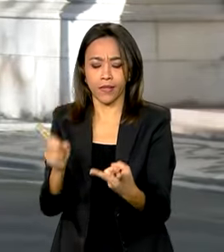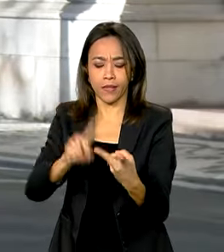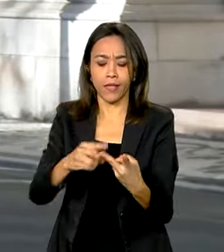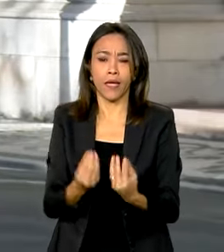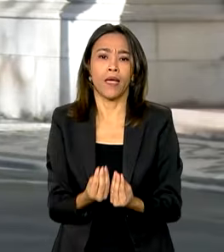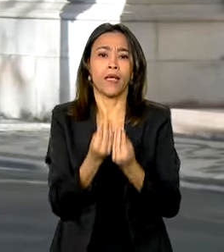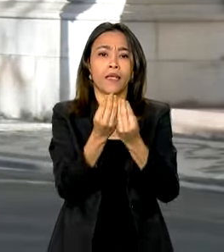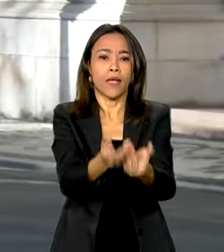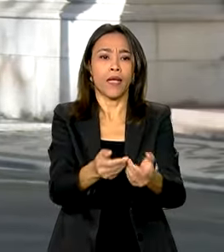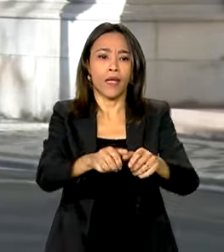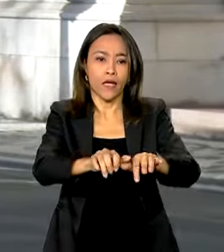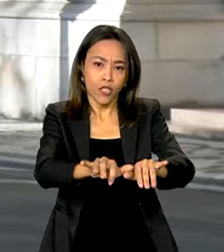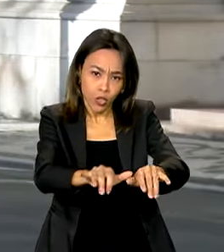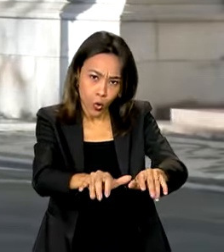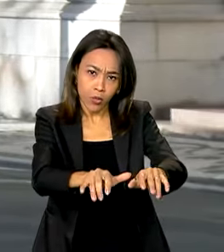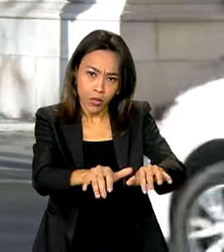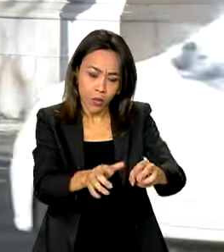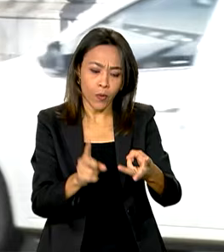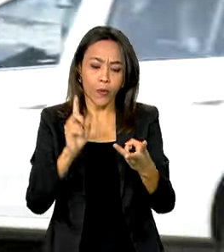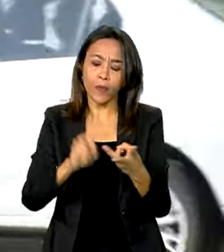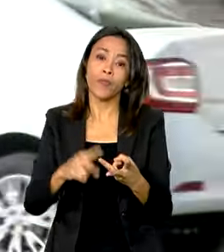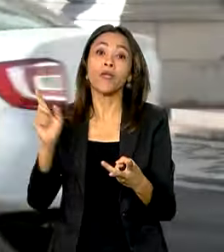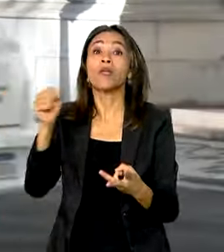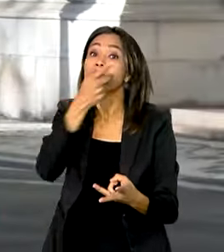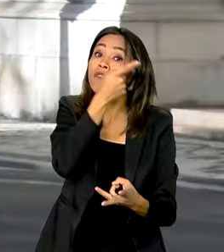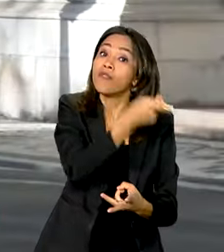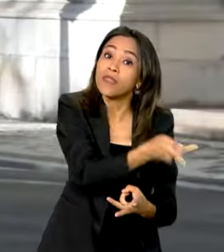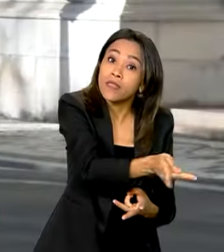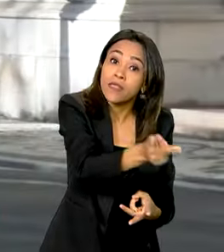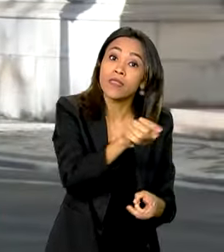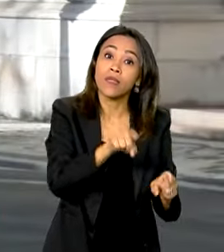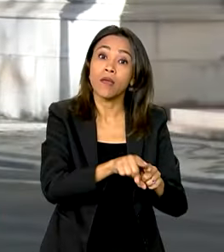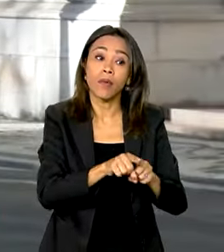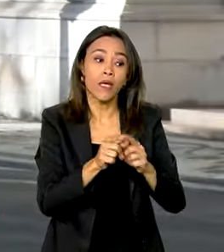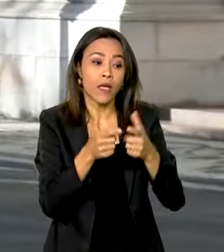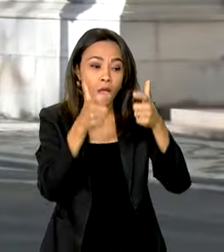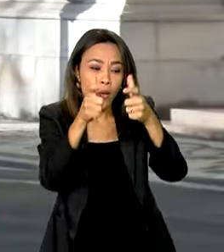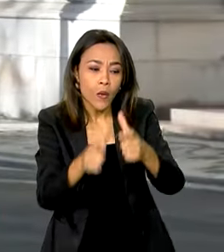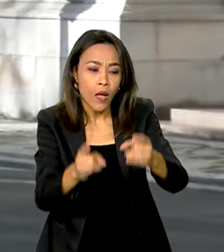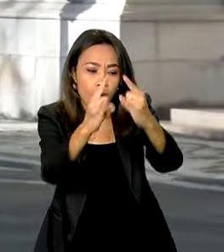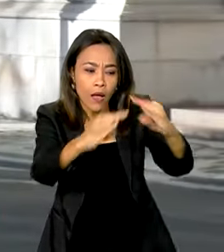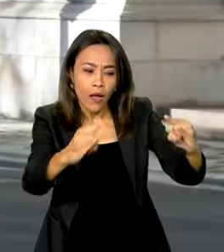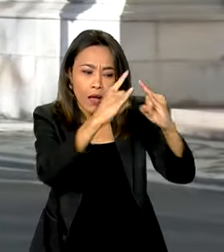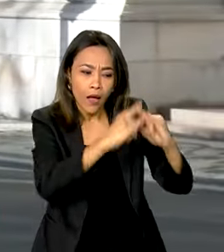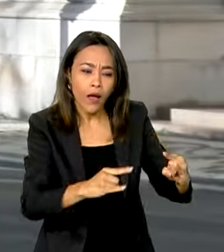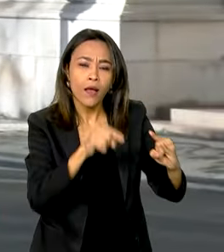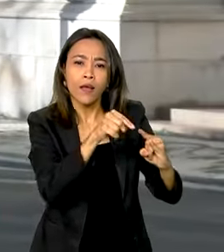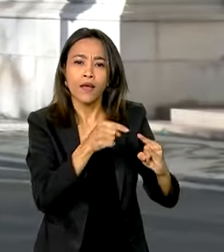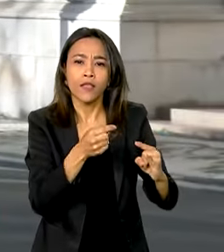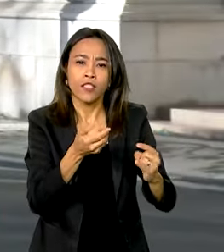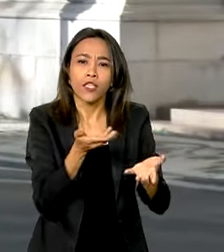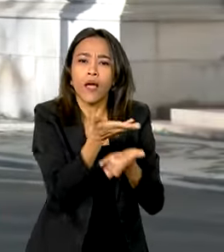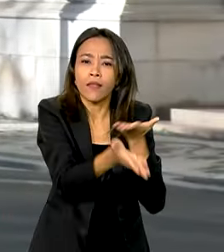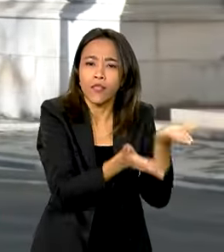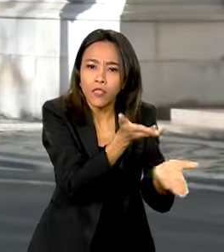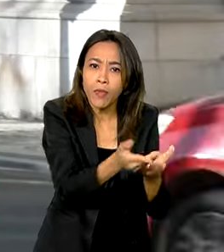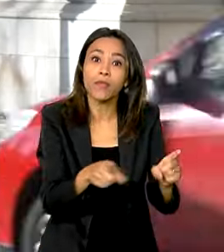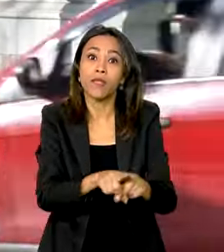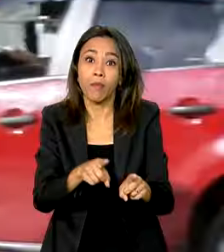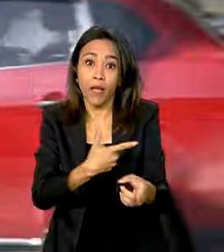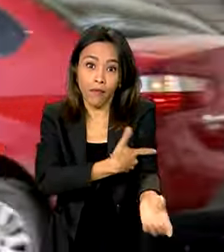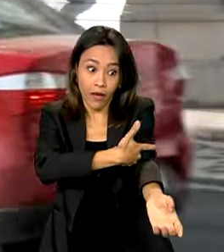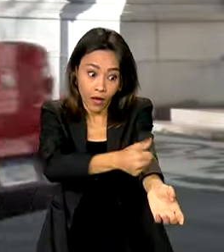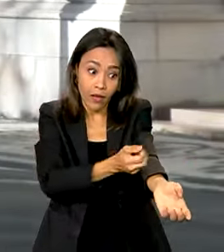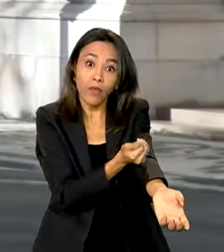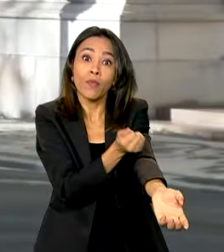computadores para municípios do estado e visita às tendas de atendimento em Porto Alegre. A ministra também vai doar sangue no